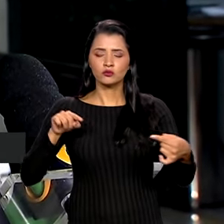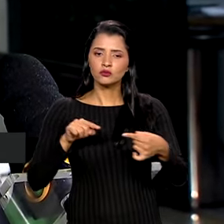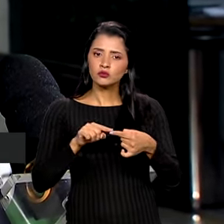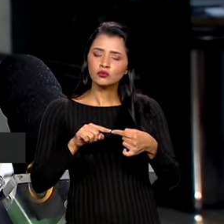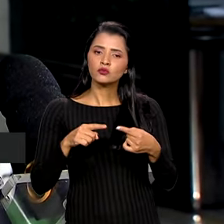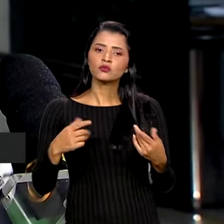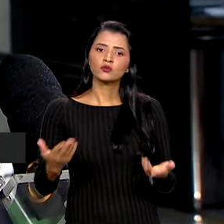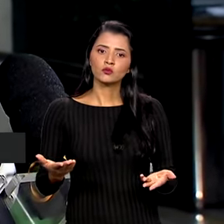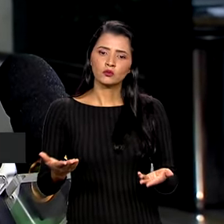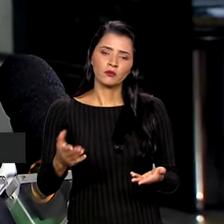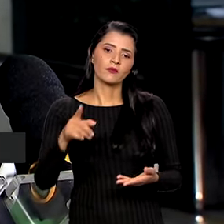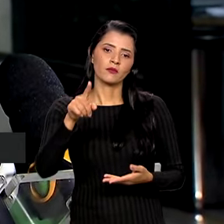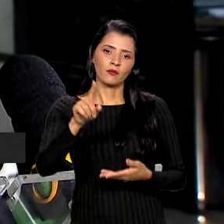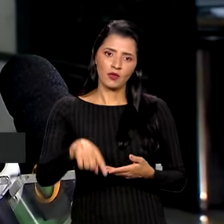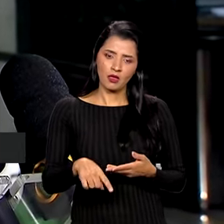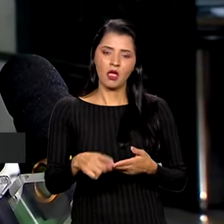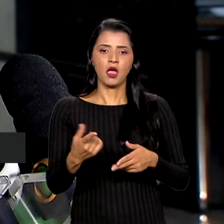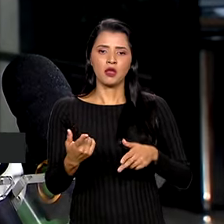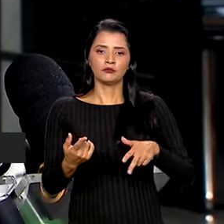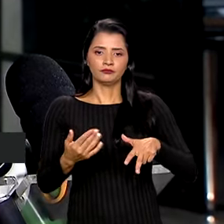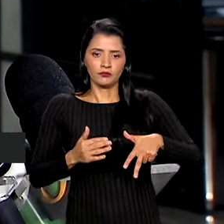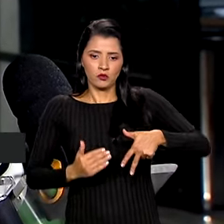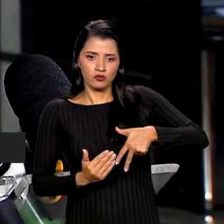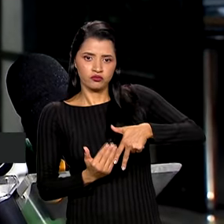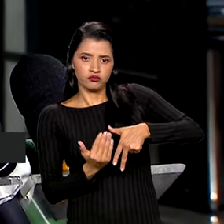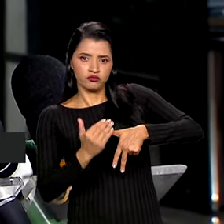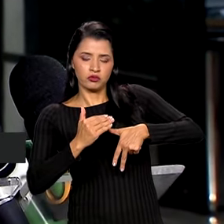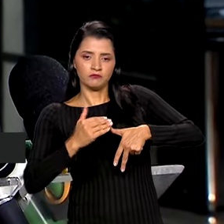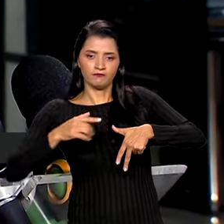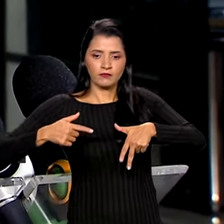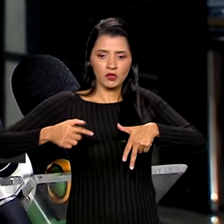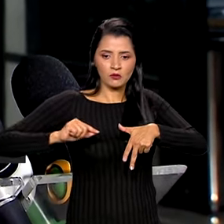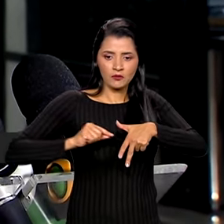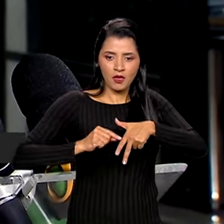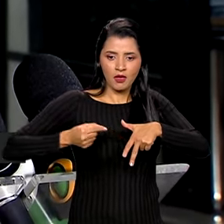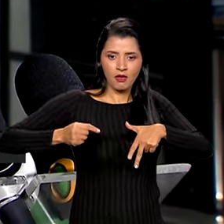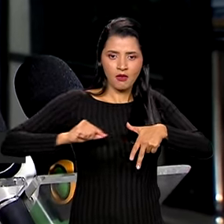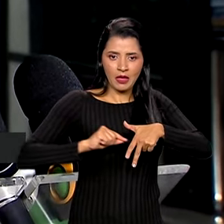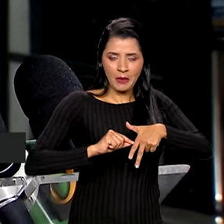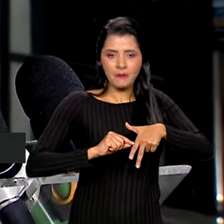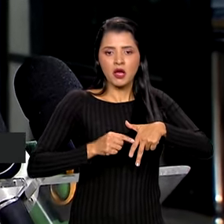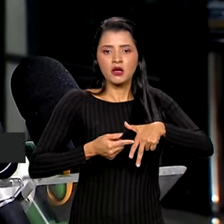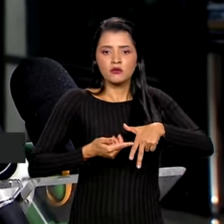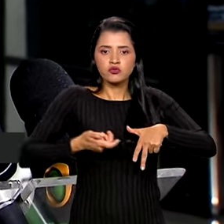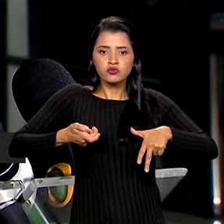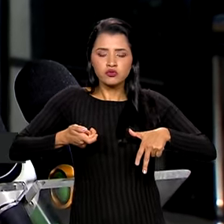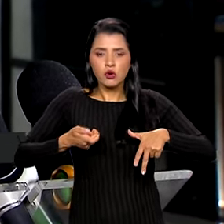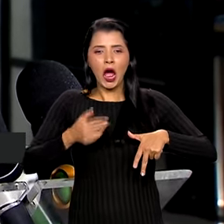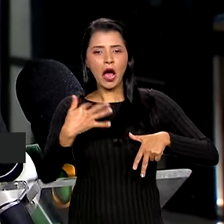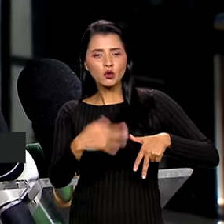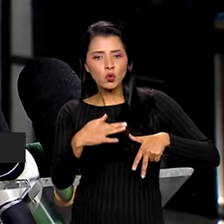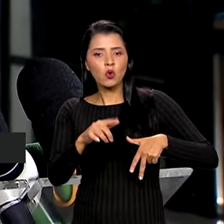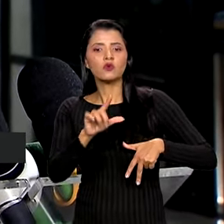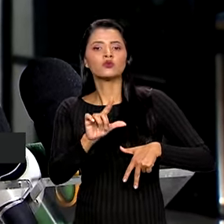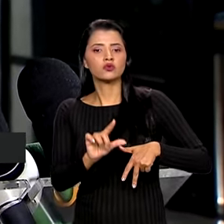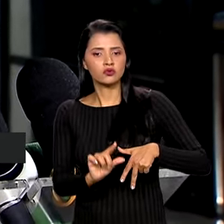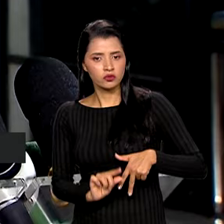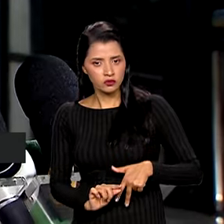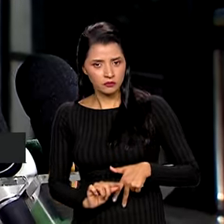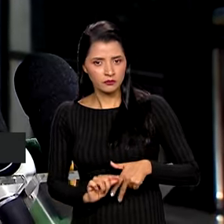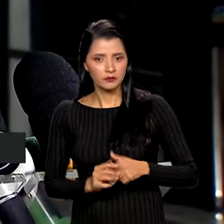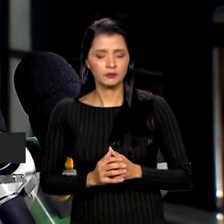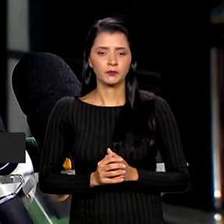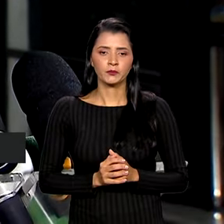uma infiltração que pudesse reduzir esse mal-estar, esse desconforto causado pela dor